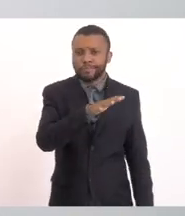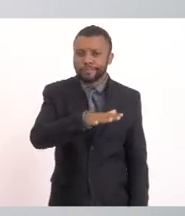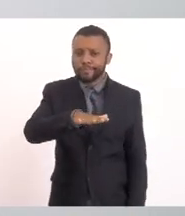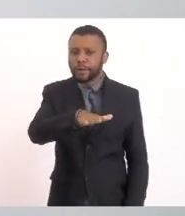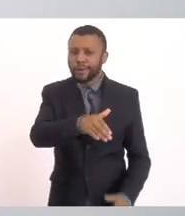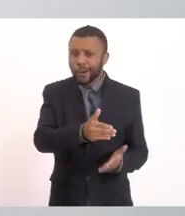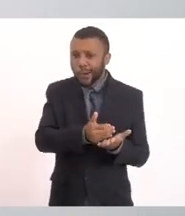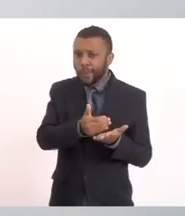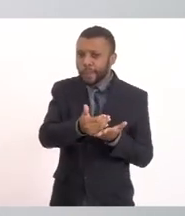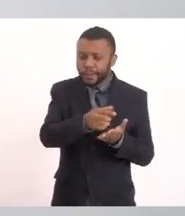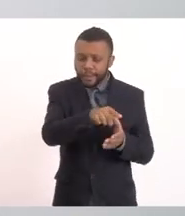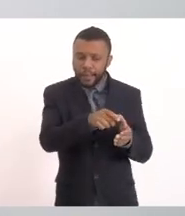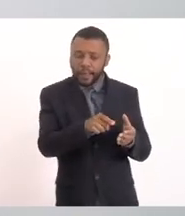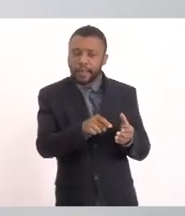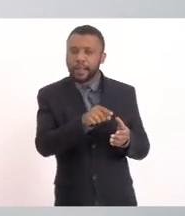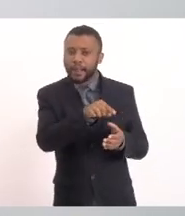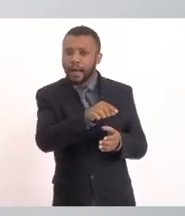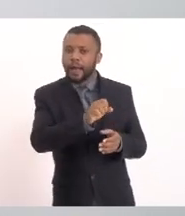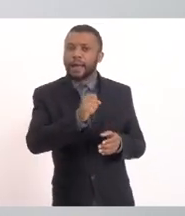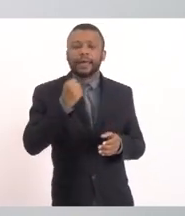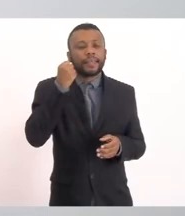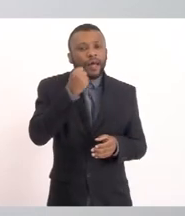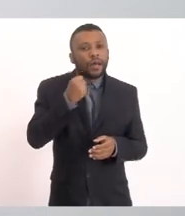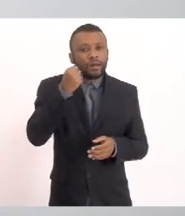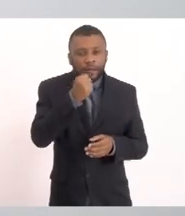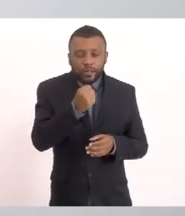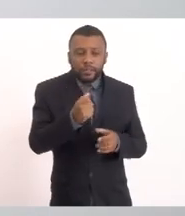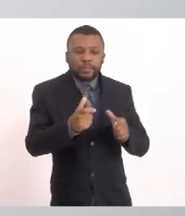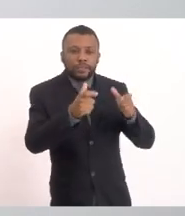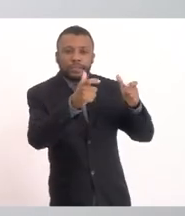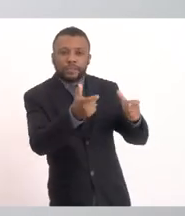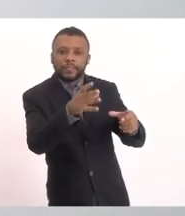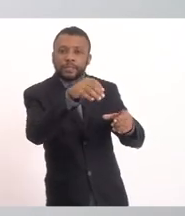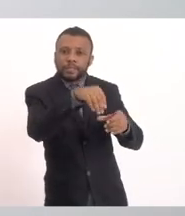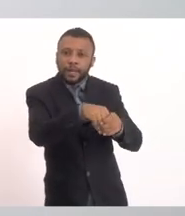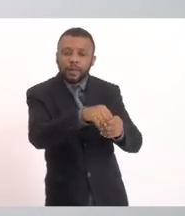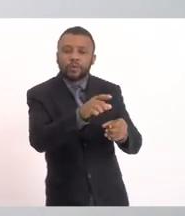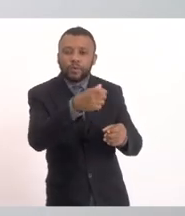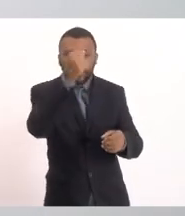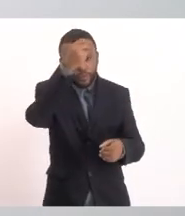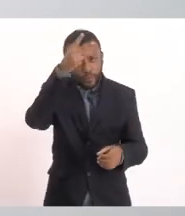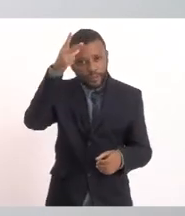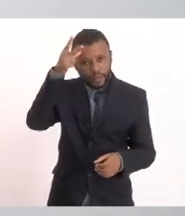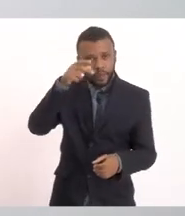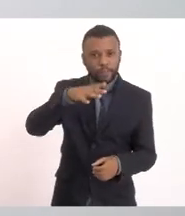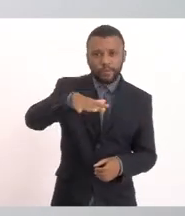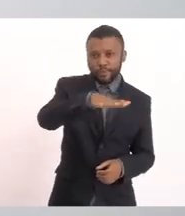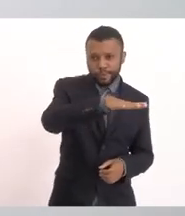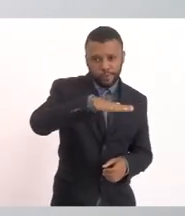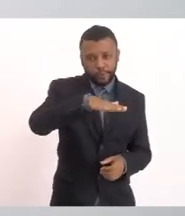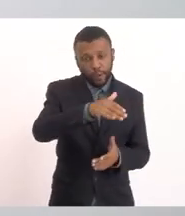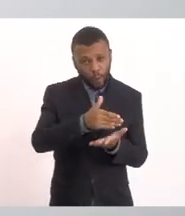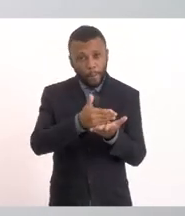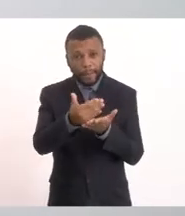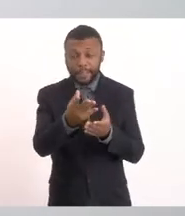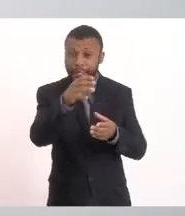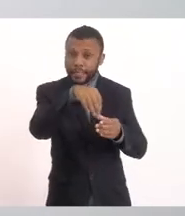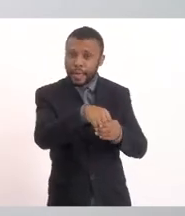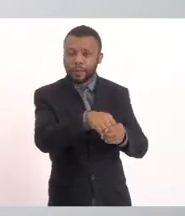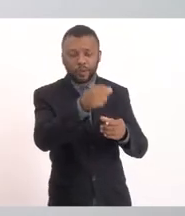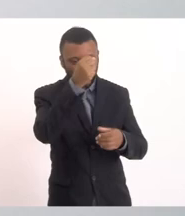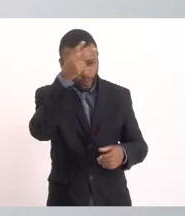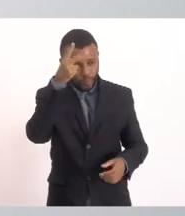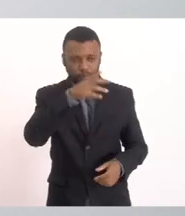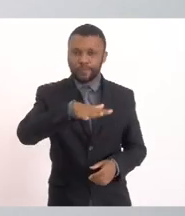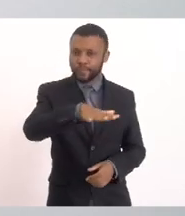Saquarema Constituem dentro do seu próprio município De Saquarema Lá dentro de Saquarema Então